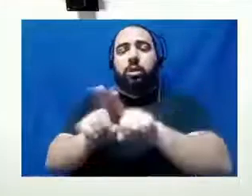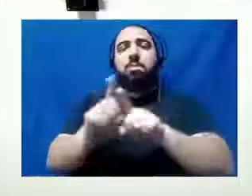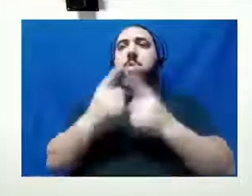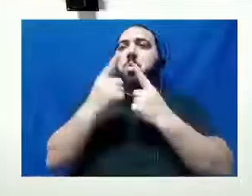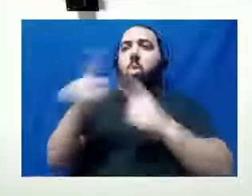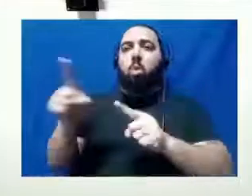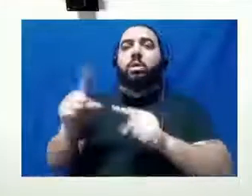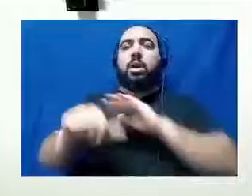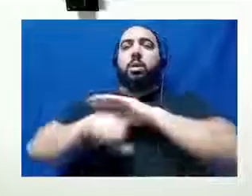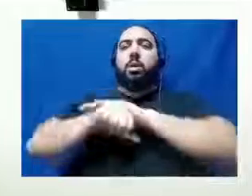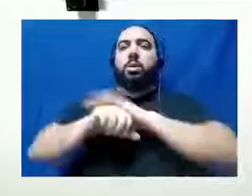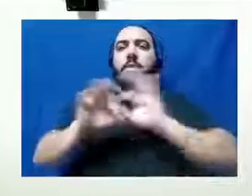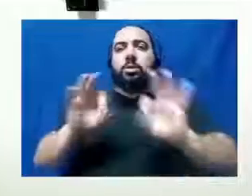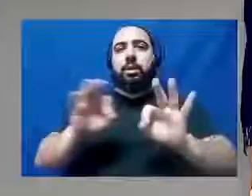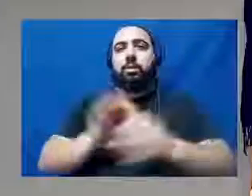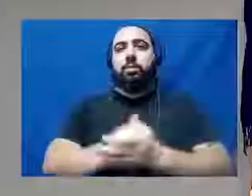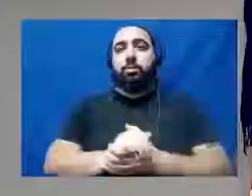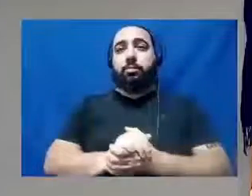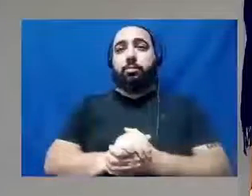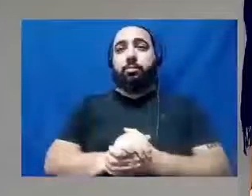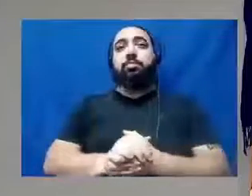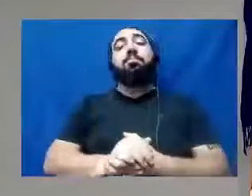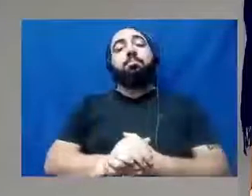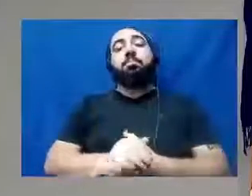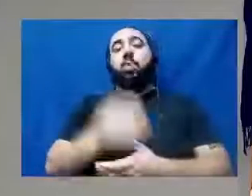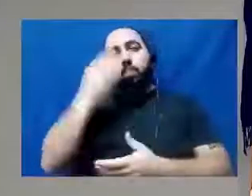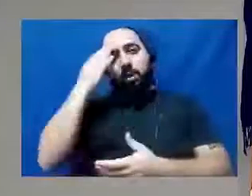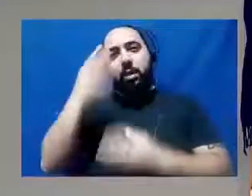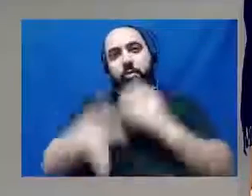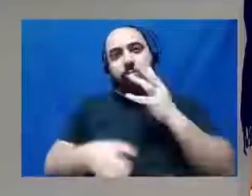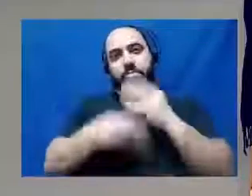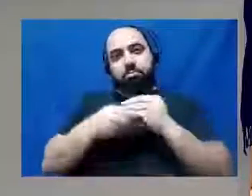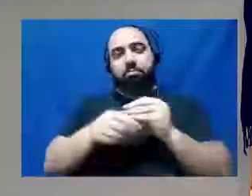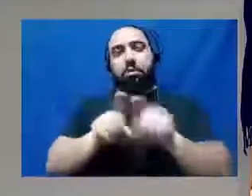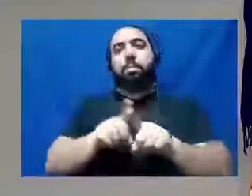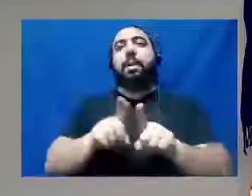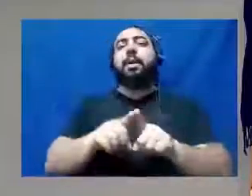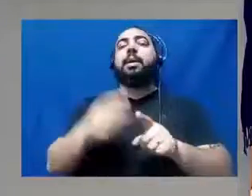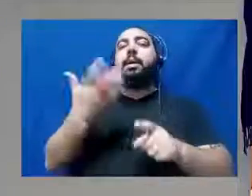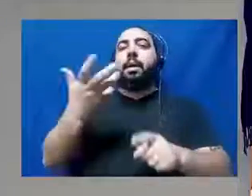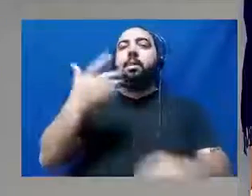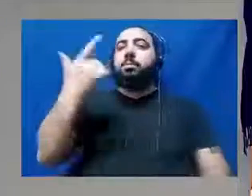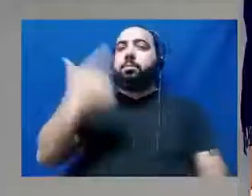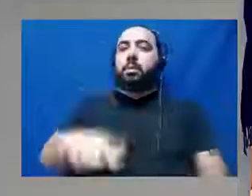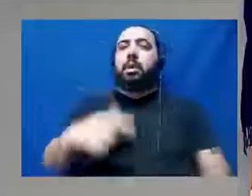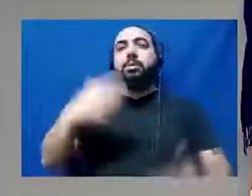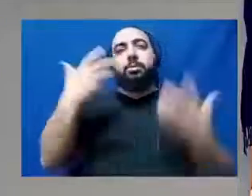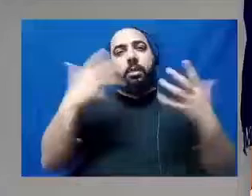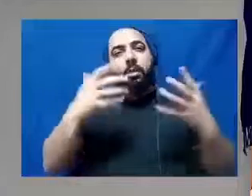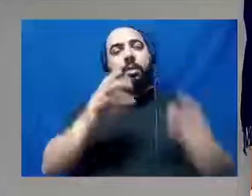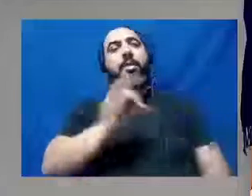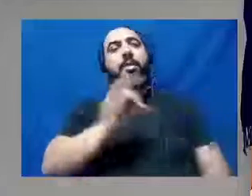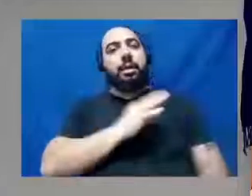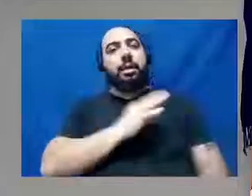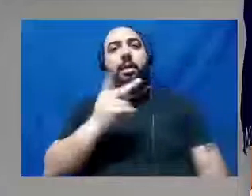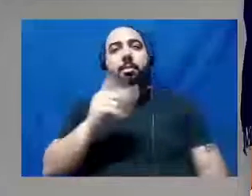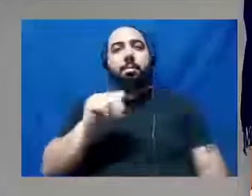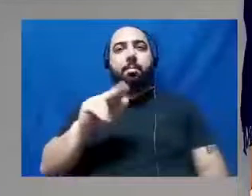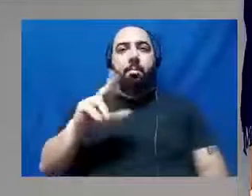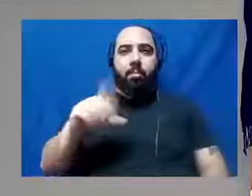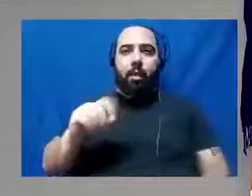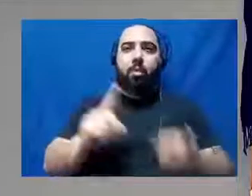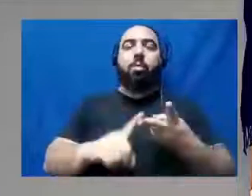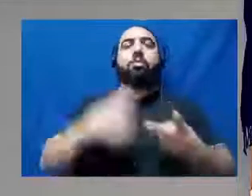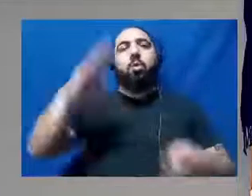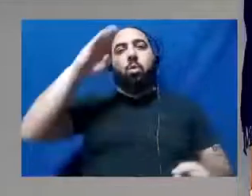Obrigado, nobre vereador, pela contribuição. Então, quero aqui, mais uma vez, parabenizar o delegado Paulo Caixeto, nosso comandante Igor,